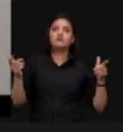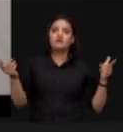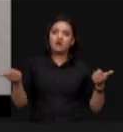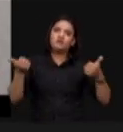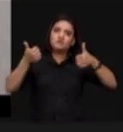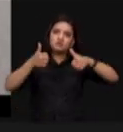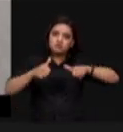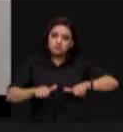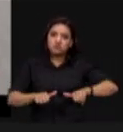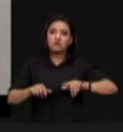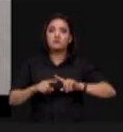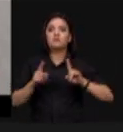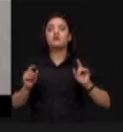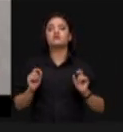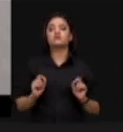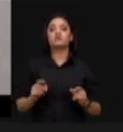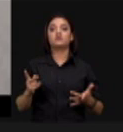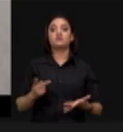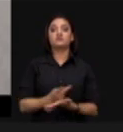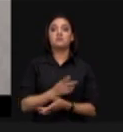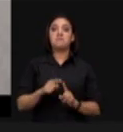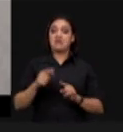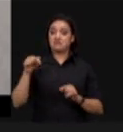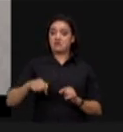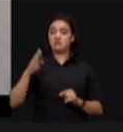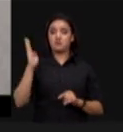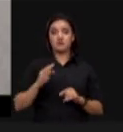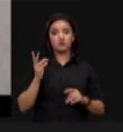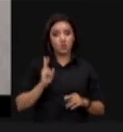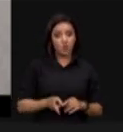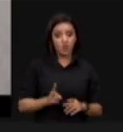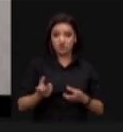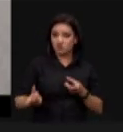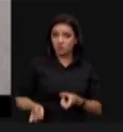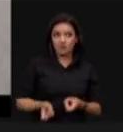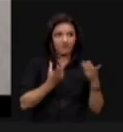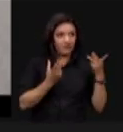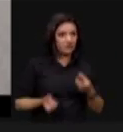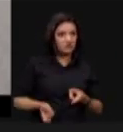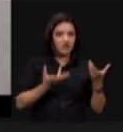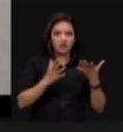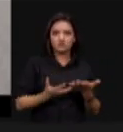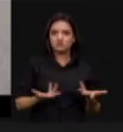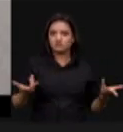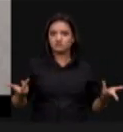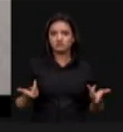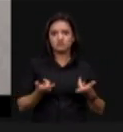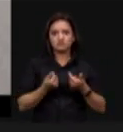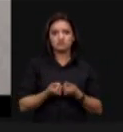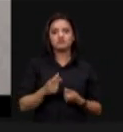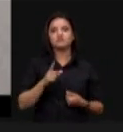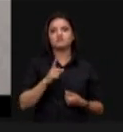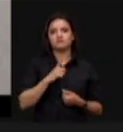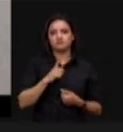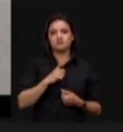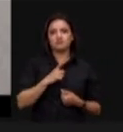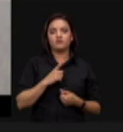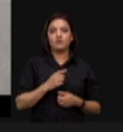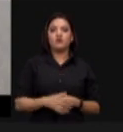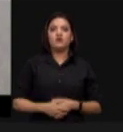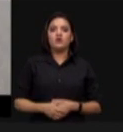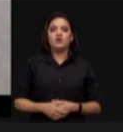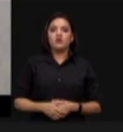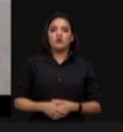nosso agronegócio, graças à competitividade, continuou exportando de forma espetacular com o crescimento de alguns produtos notáveis. O próximo